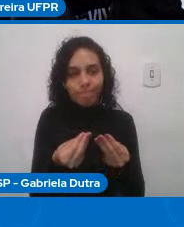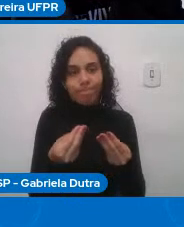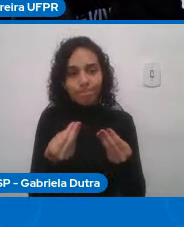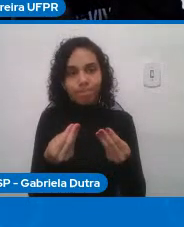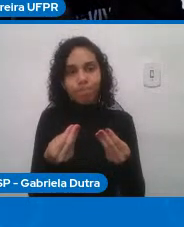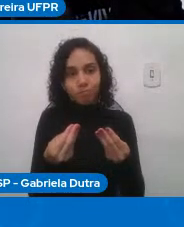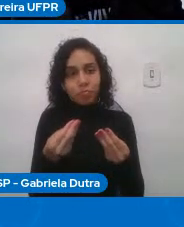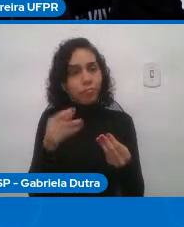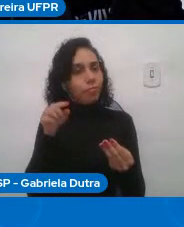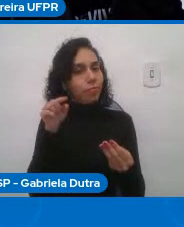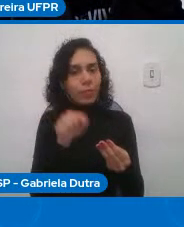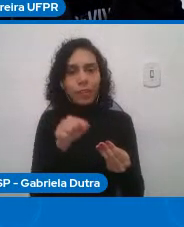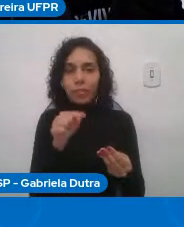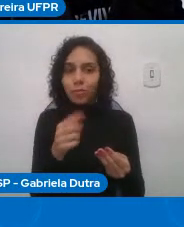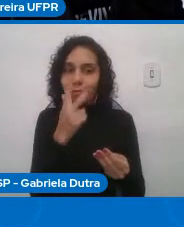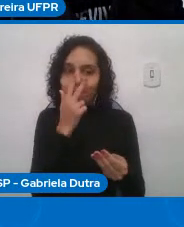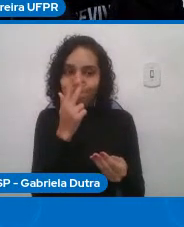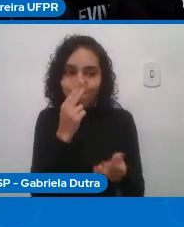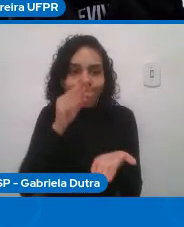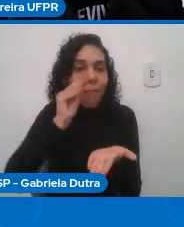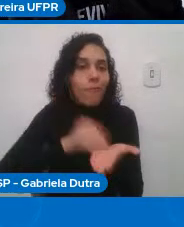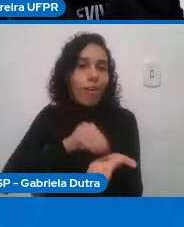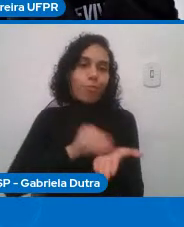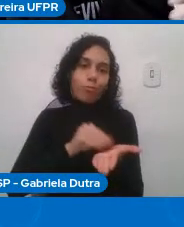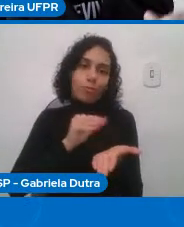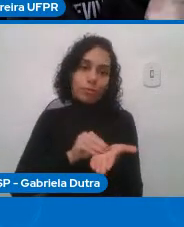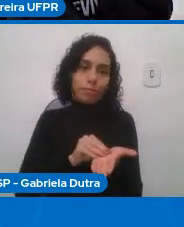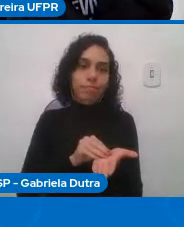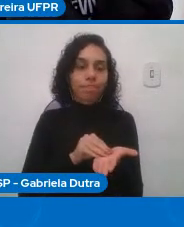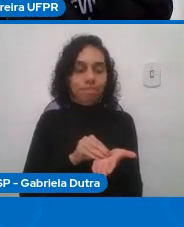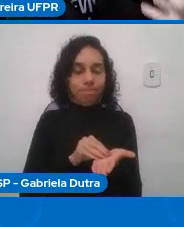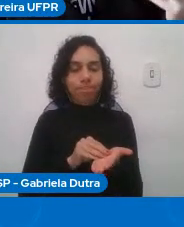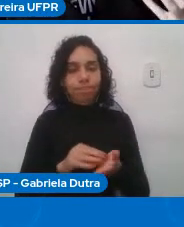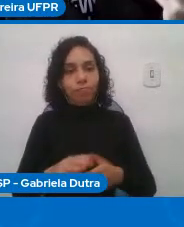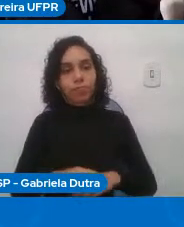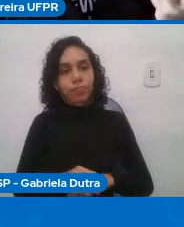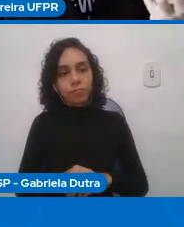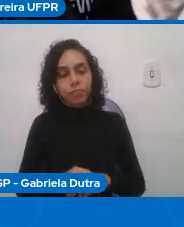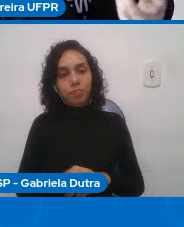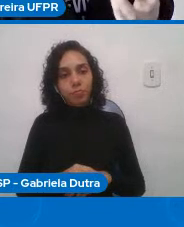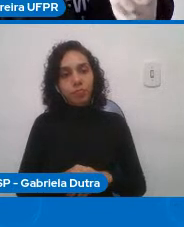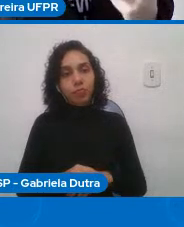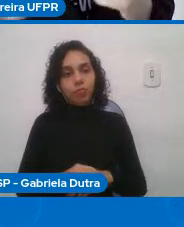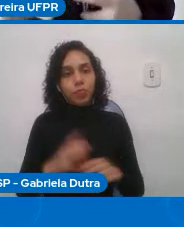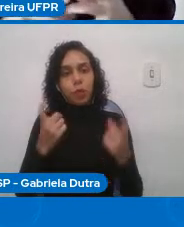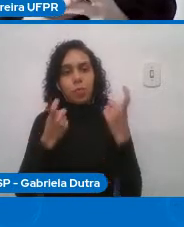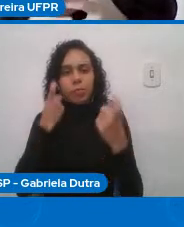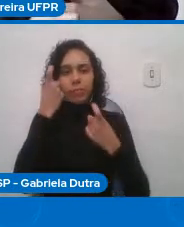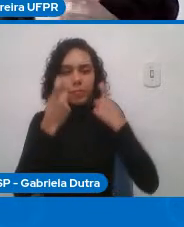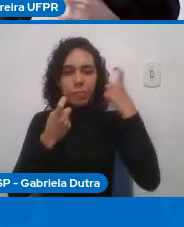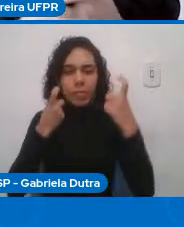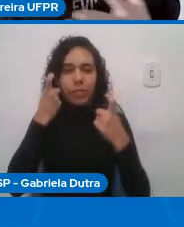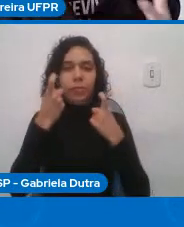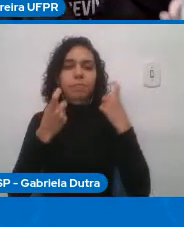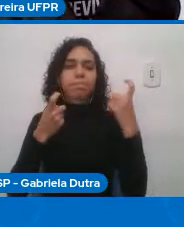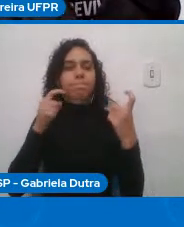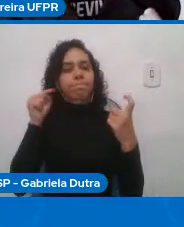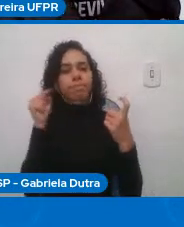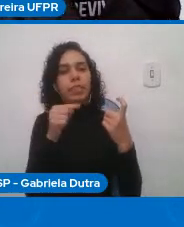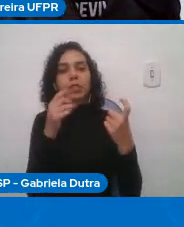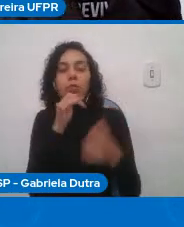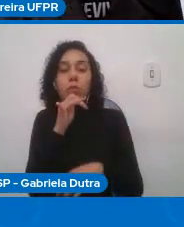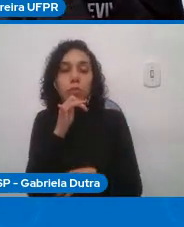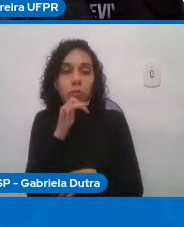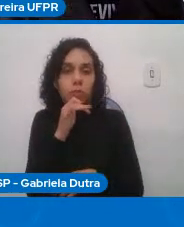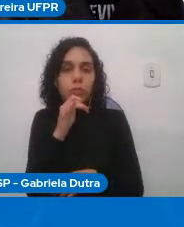isso a gente ainda é tímido e é com essa preocupação de como é que nós podemos formar ou podemos